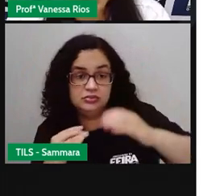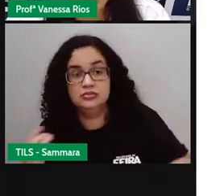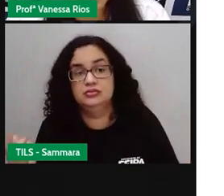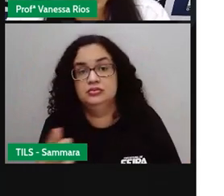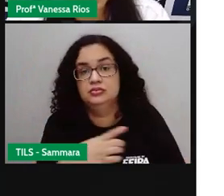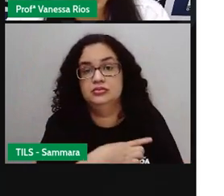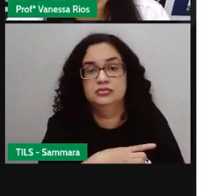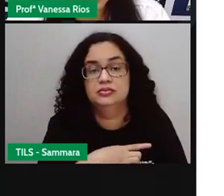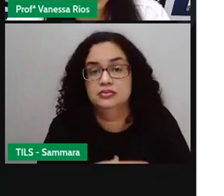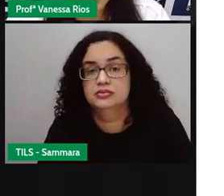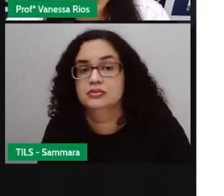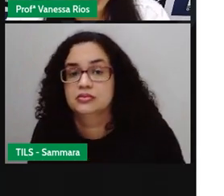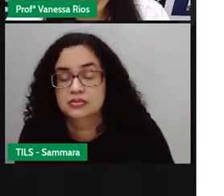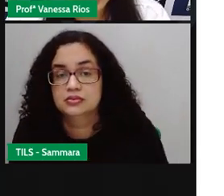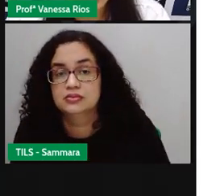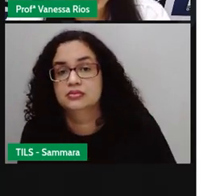tem.